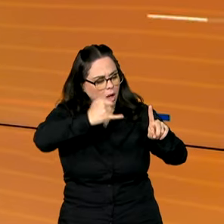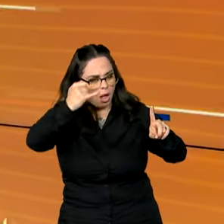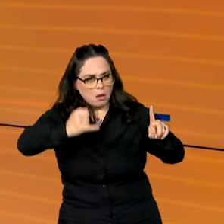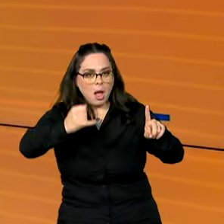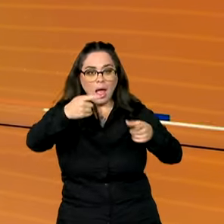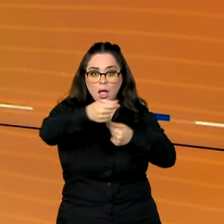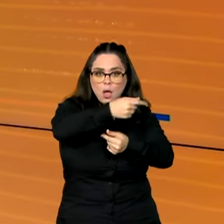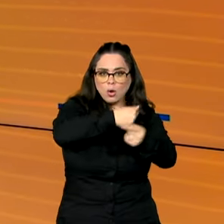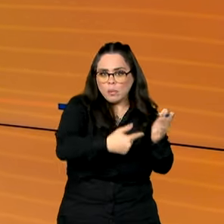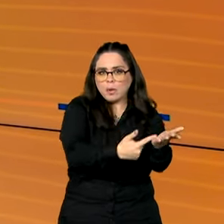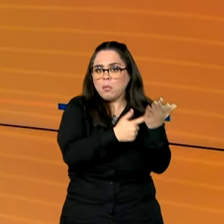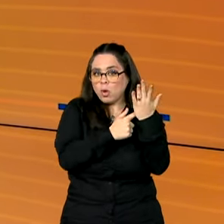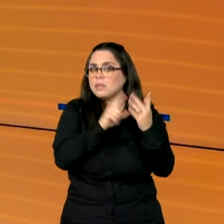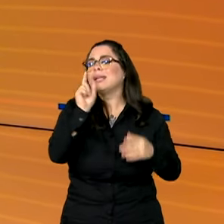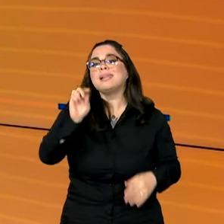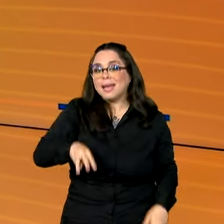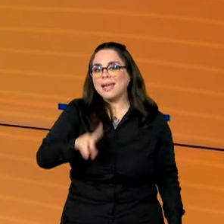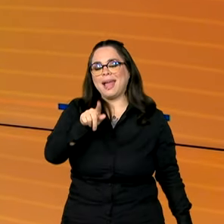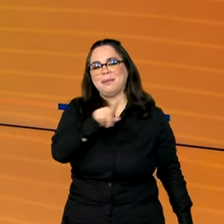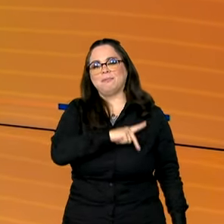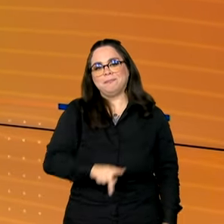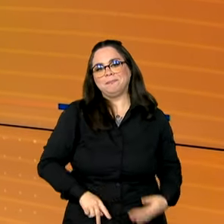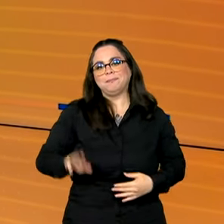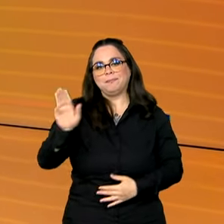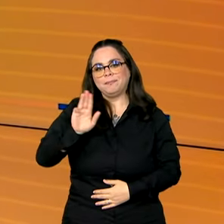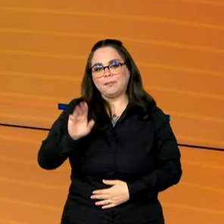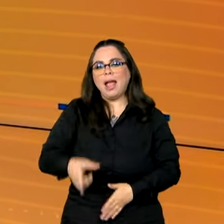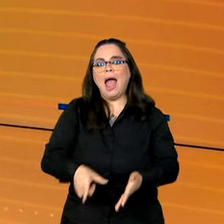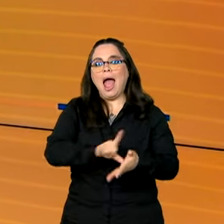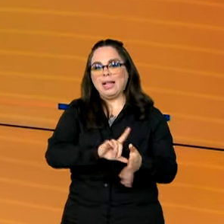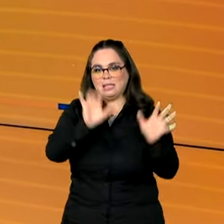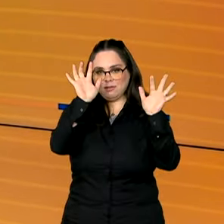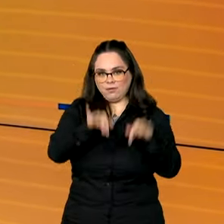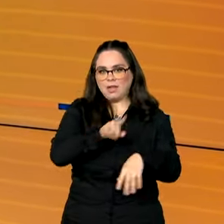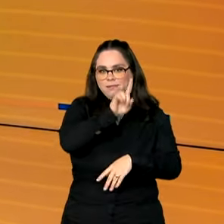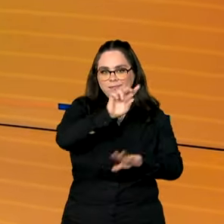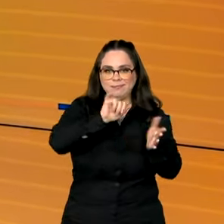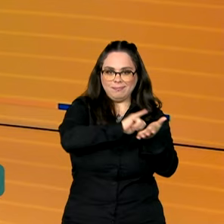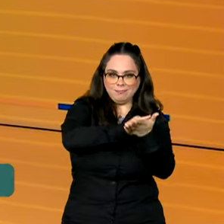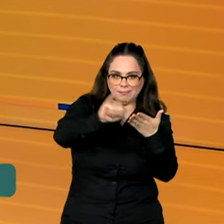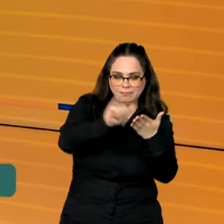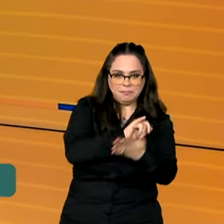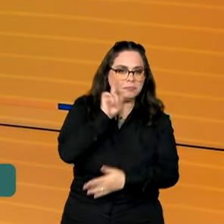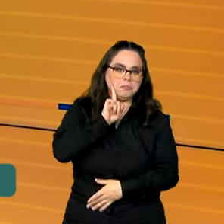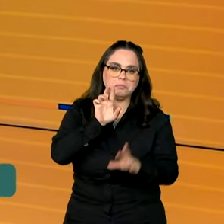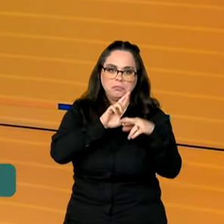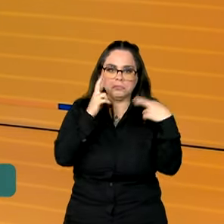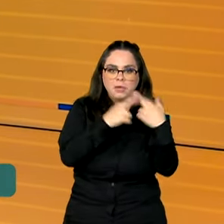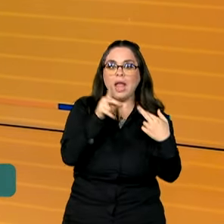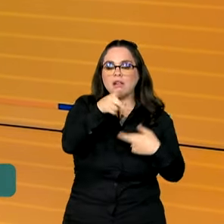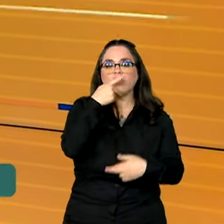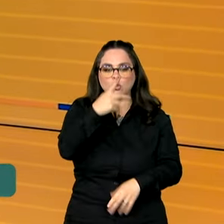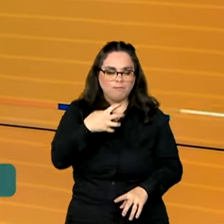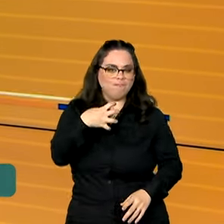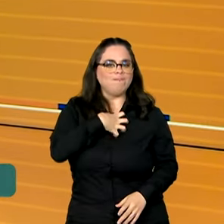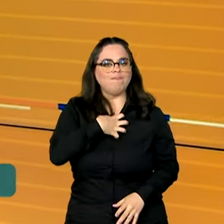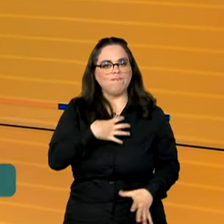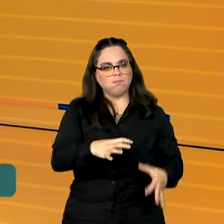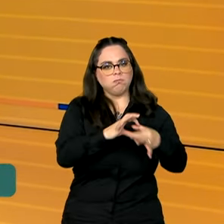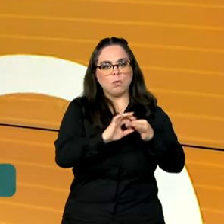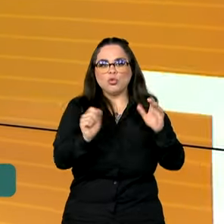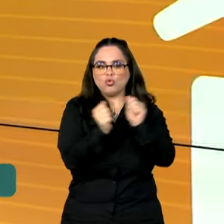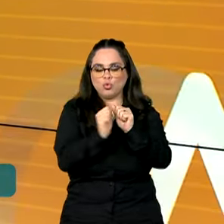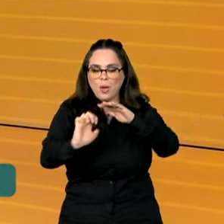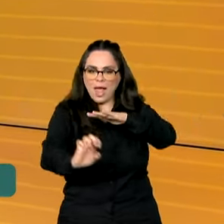indicadores econômicos foi o presidente Lula. Antes de voltar de Nova Iorque, ele disse que sentiu nos encontros que